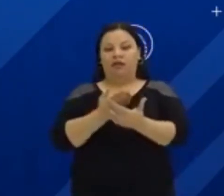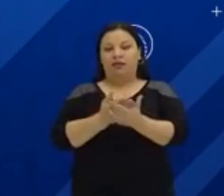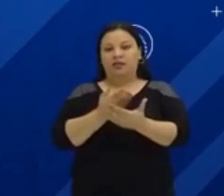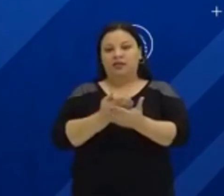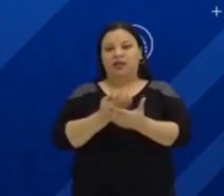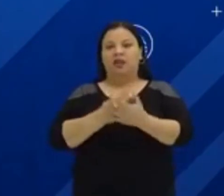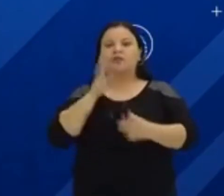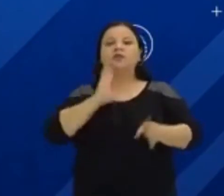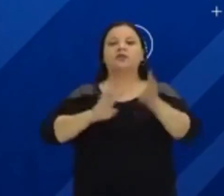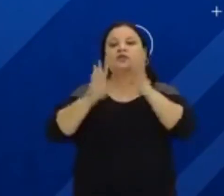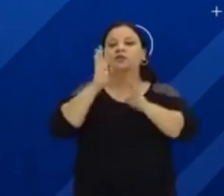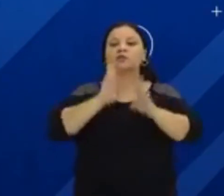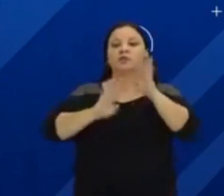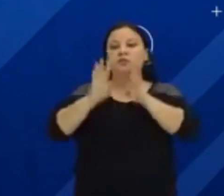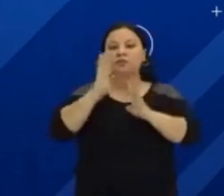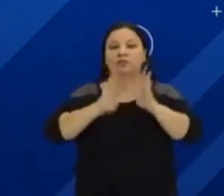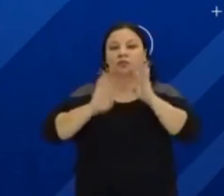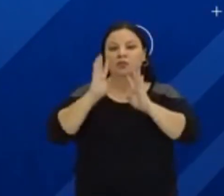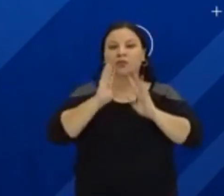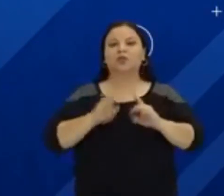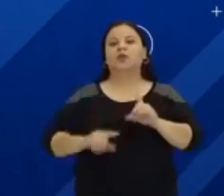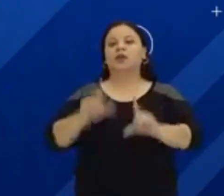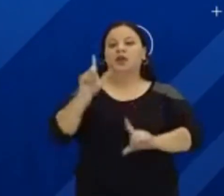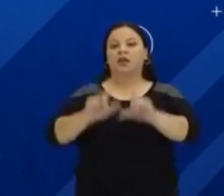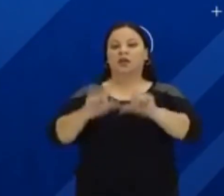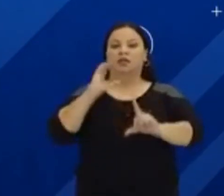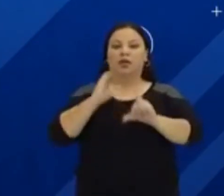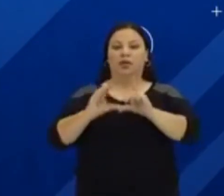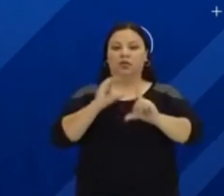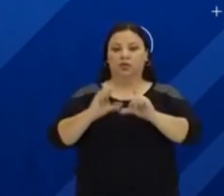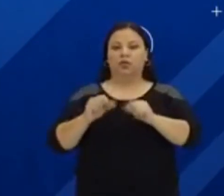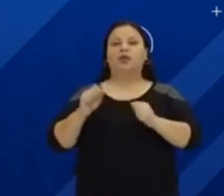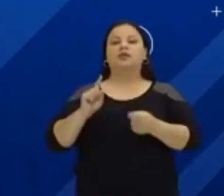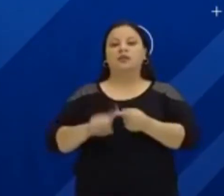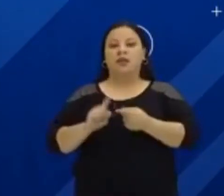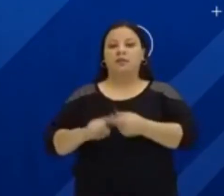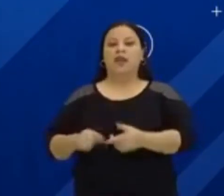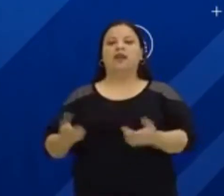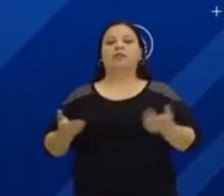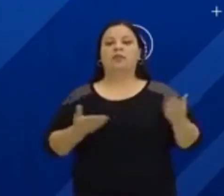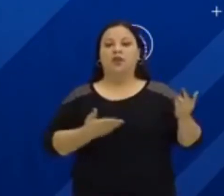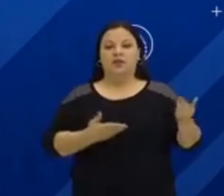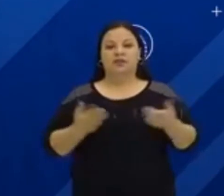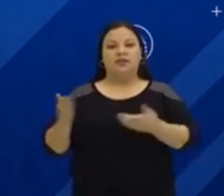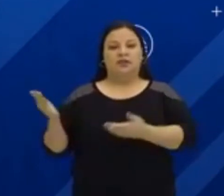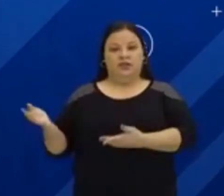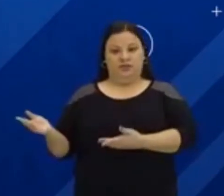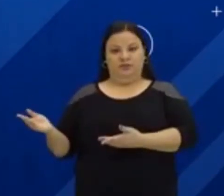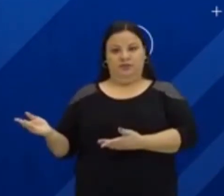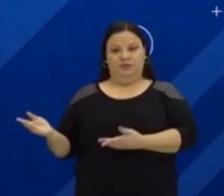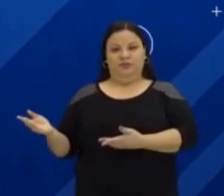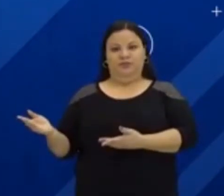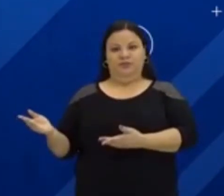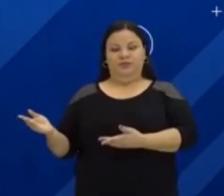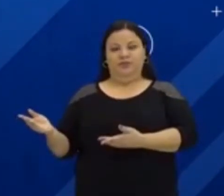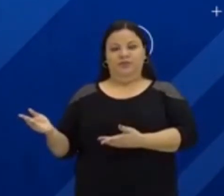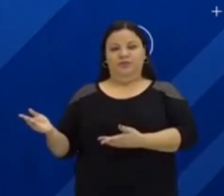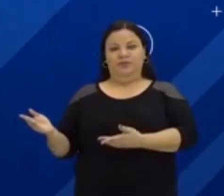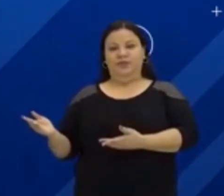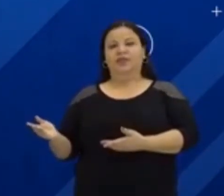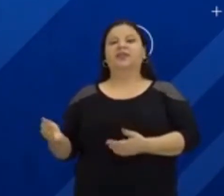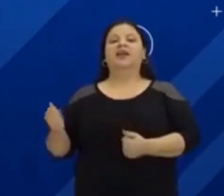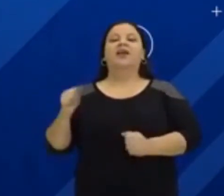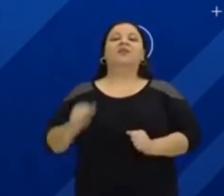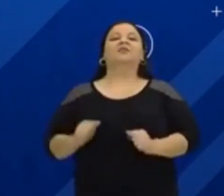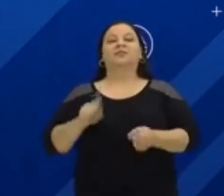pela TV online. Basta que você acesse o www.portalcultura.com.br. Quer saber? Você pode